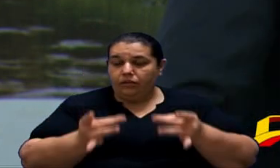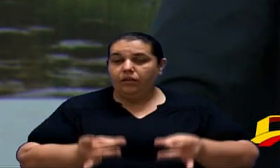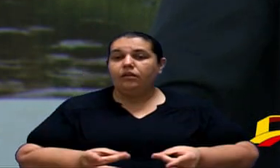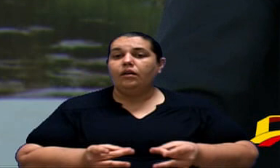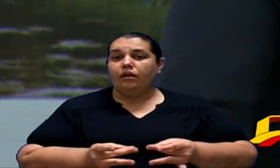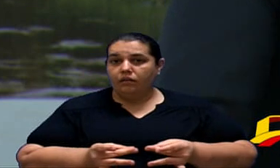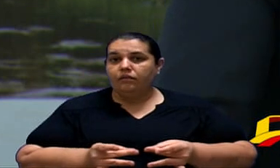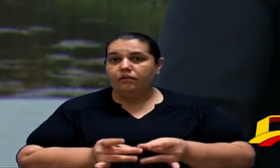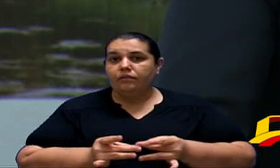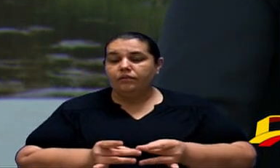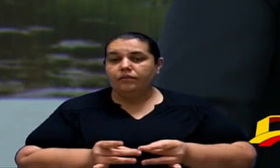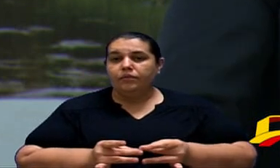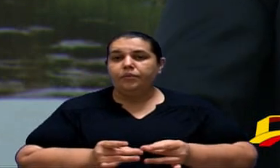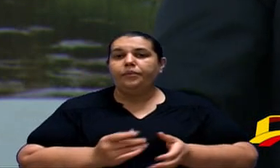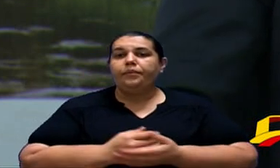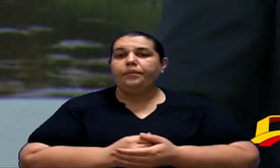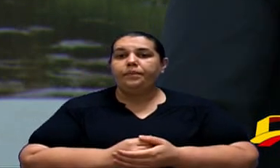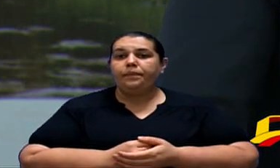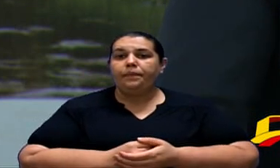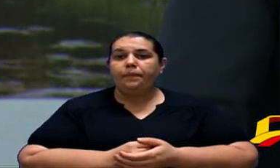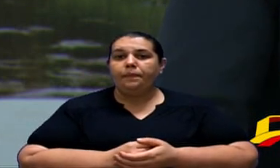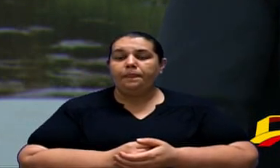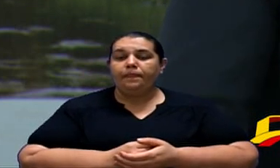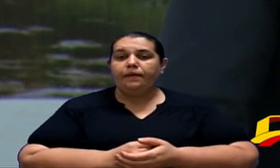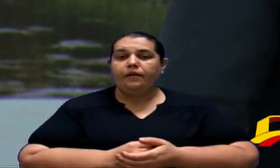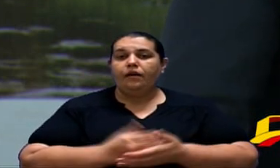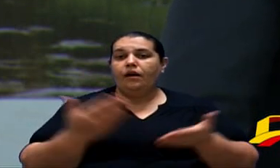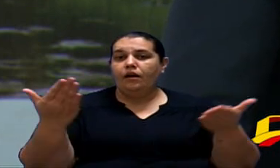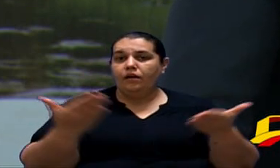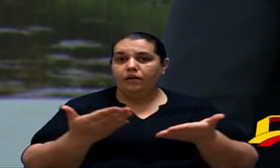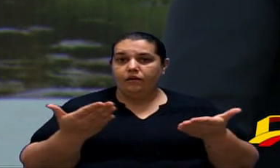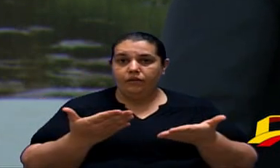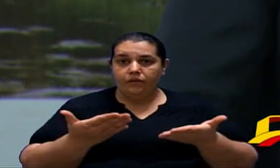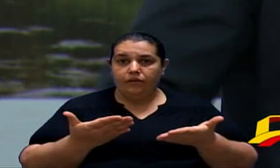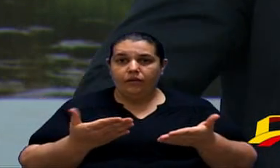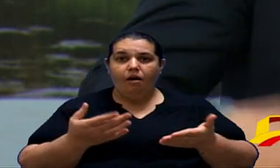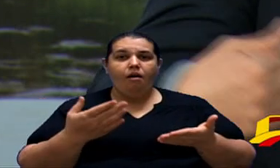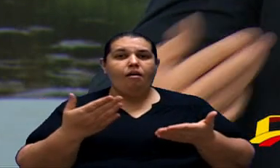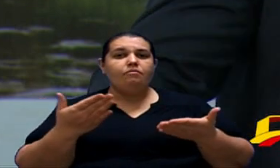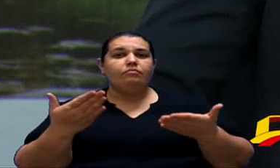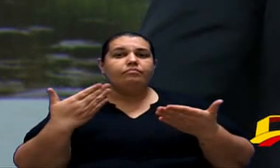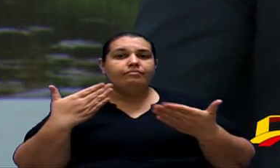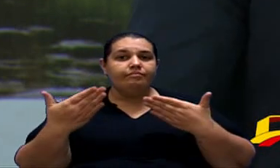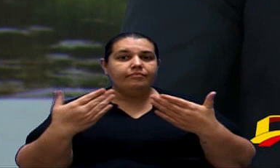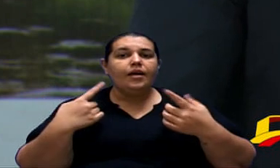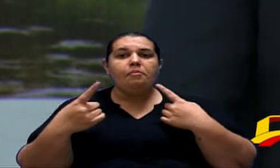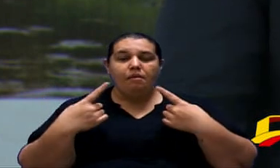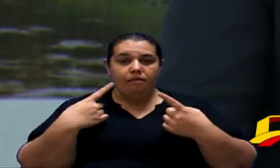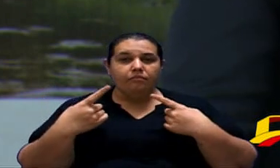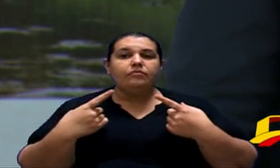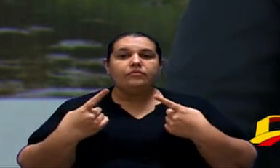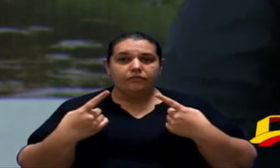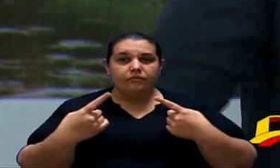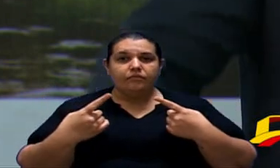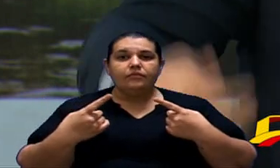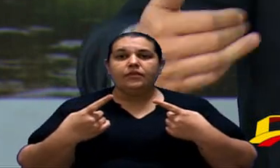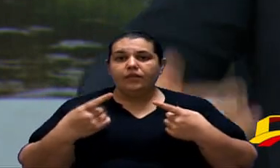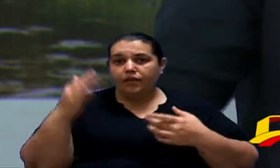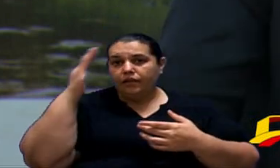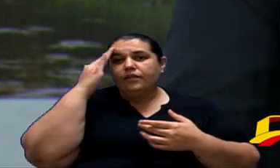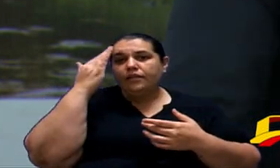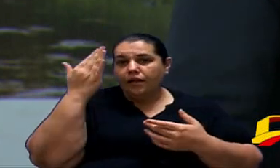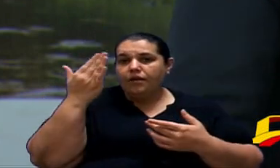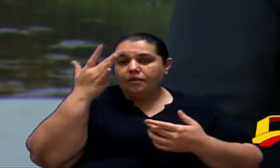feita essa introdução jurídica agora a gente pode passar os debates ouvir os os demais